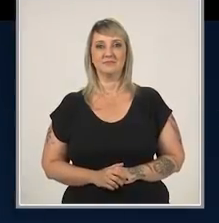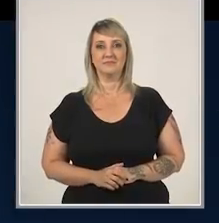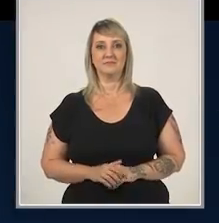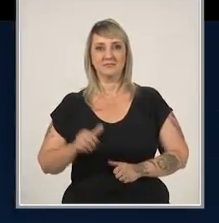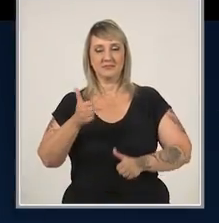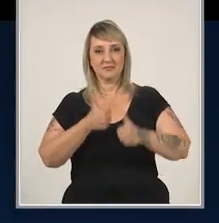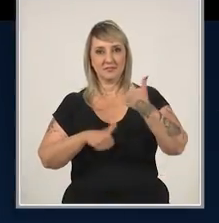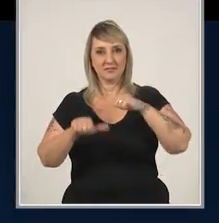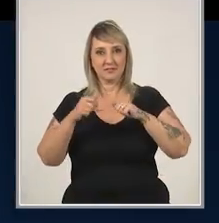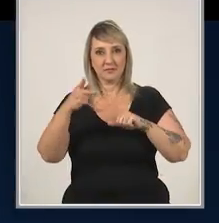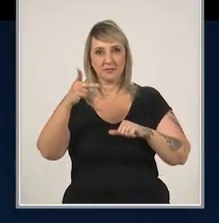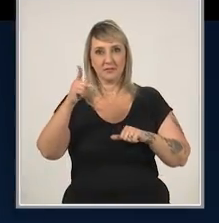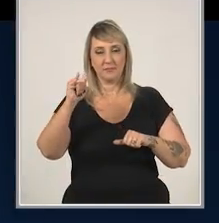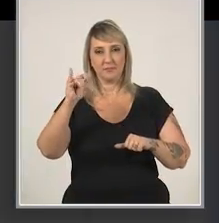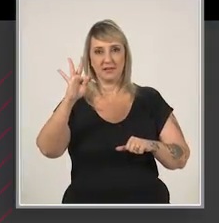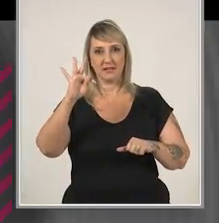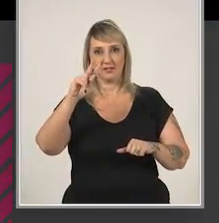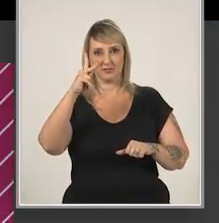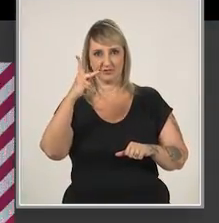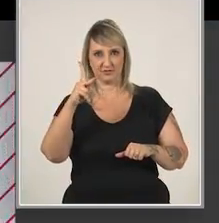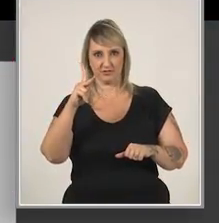Valuation e Pitch